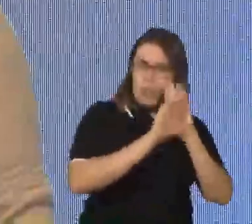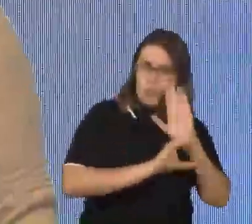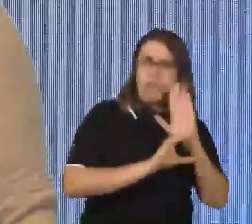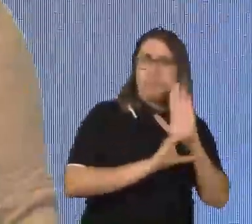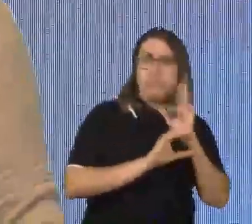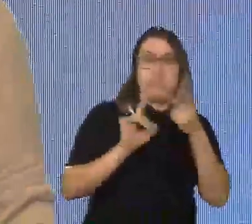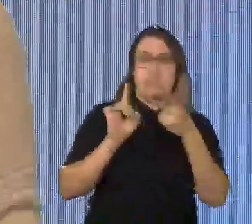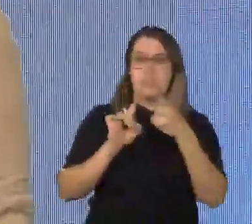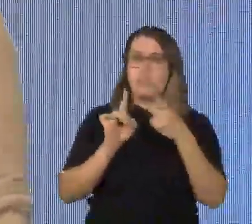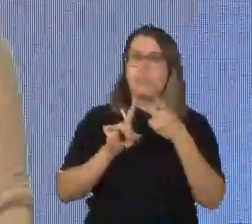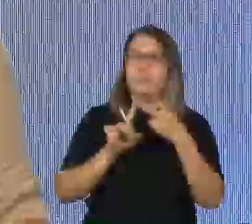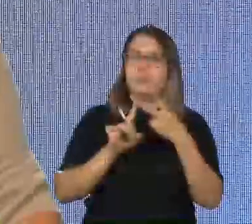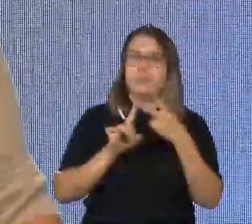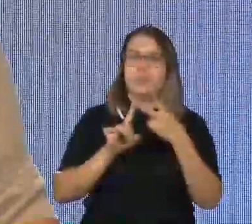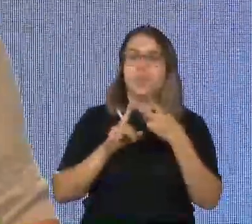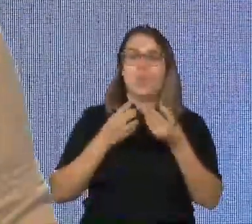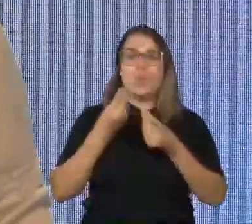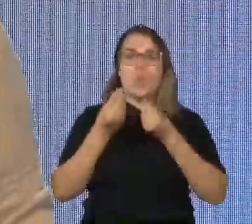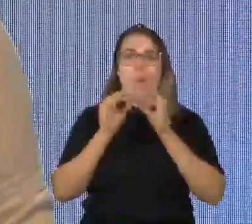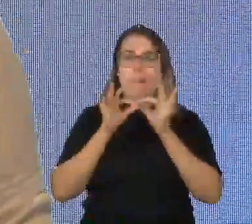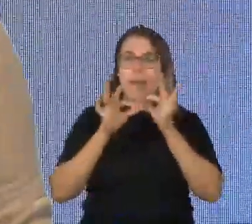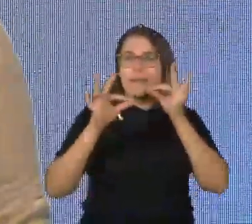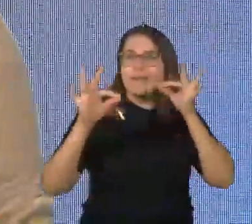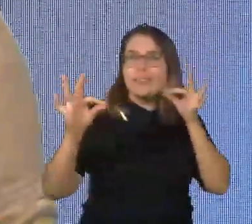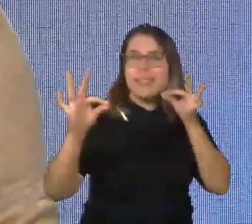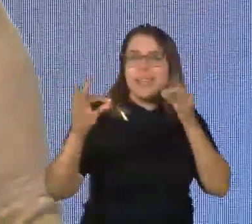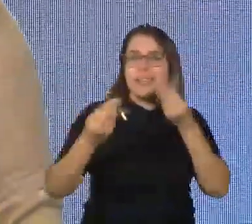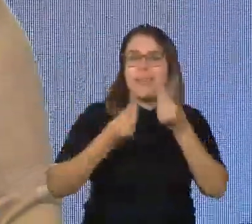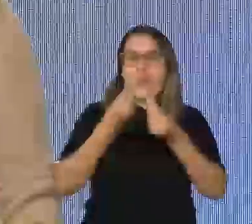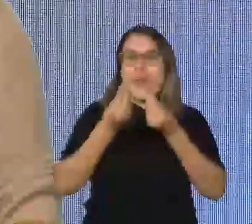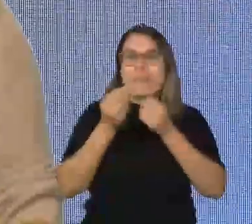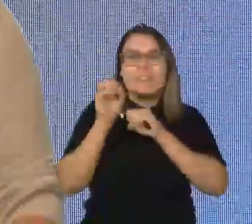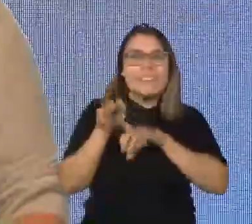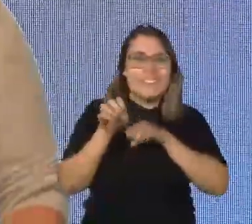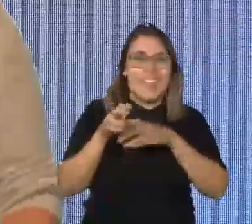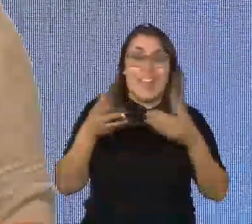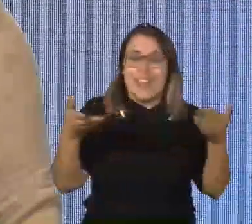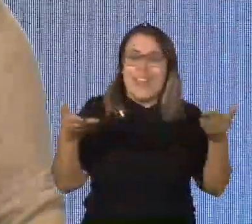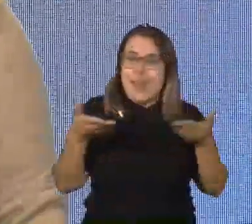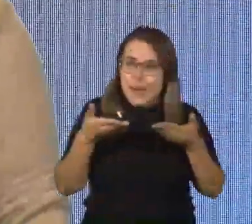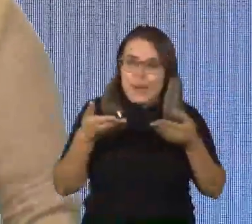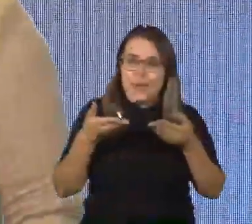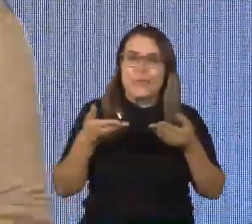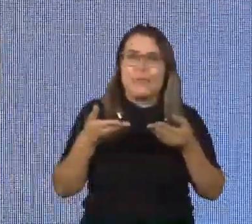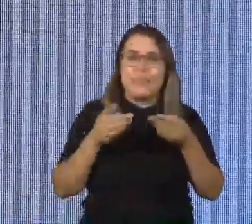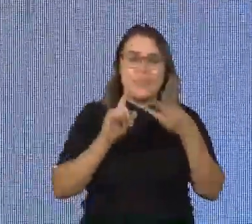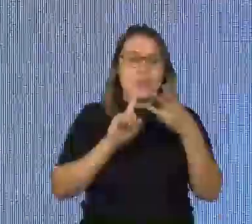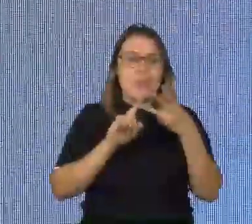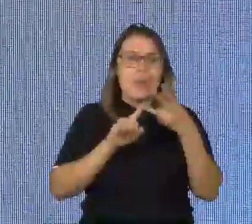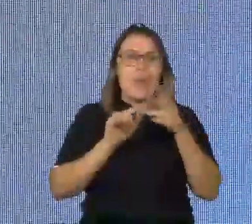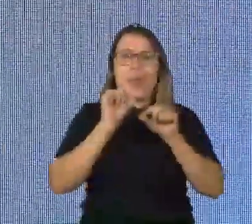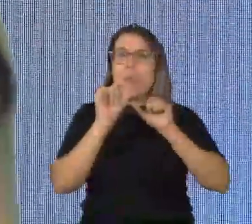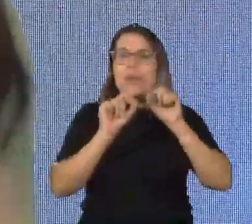a segunda falando sobre o mecanismo do EAD, que é fantástico também. E venho agora um pouquinho para vocês entenderem